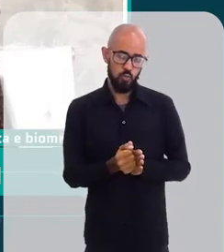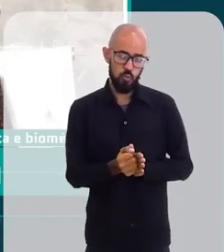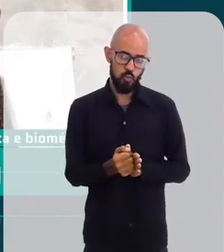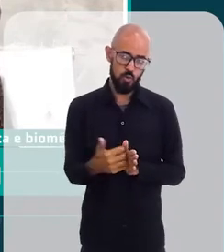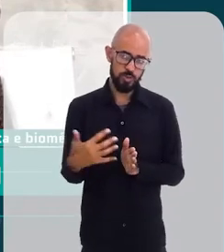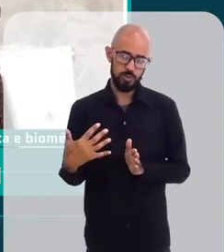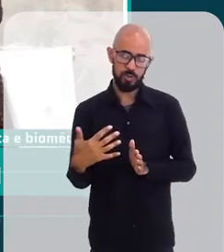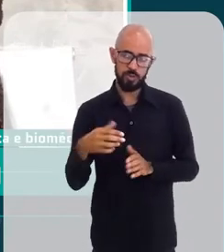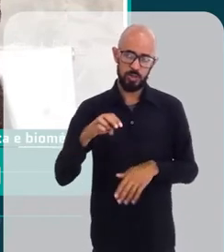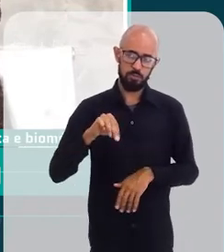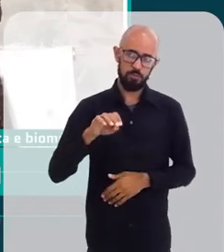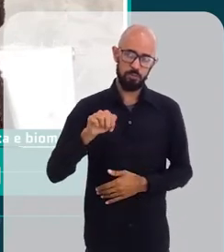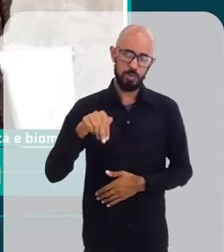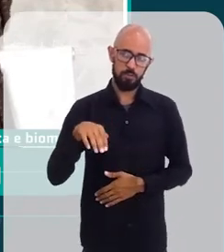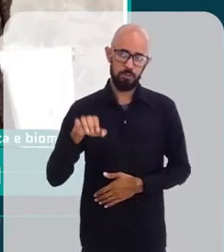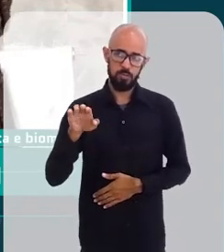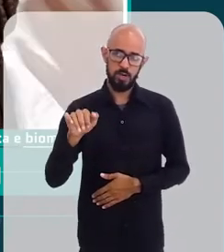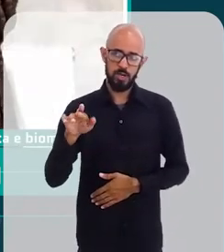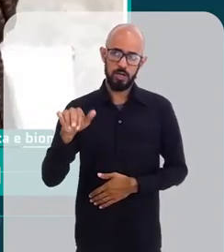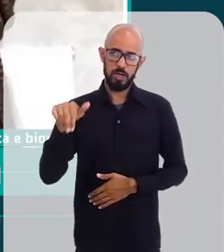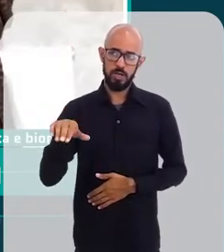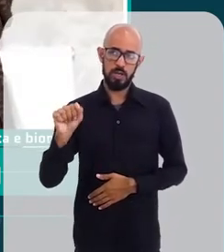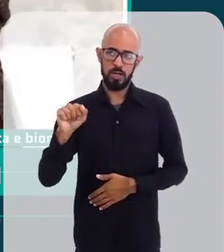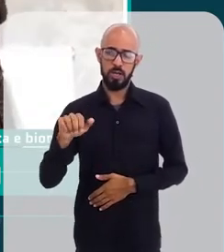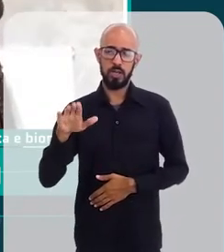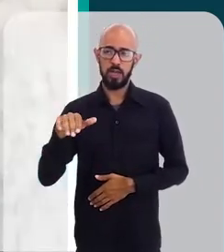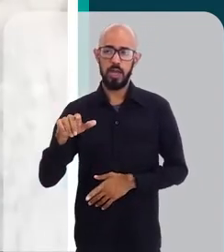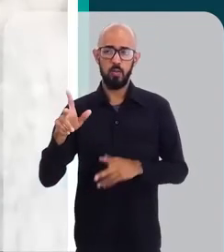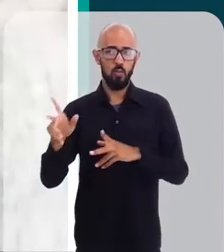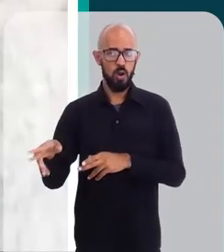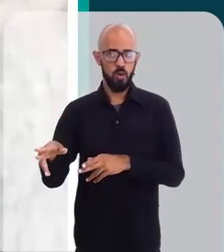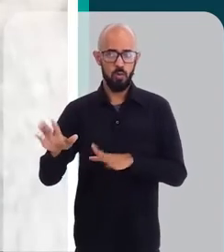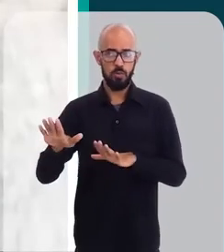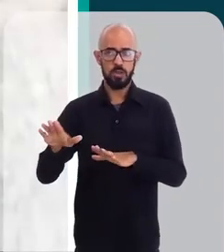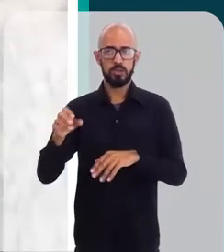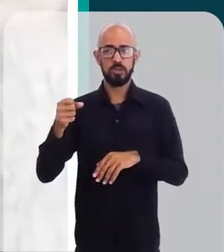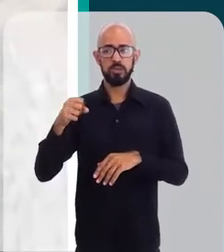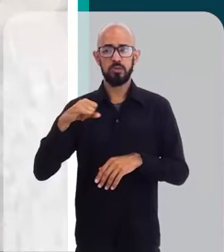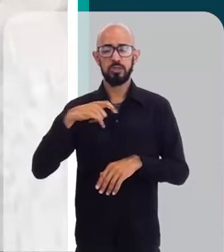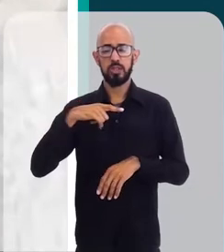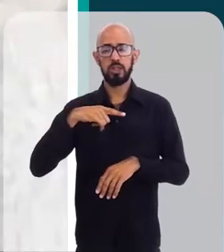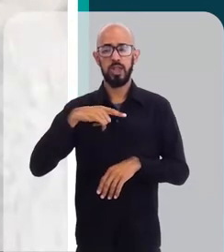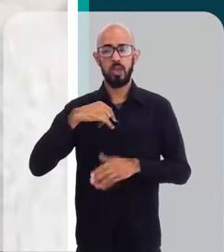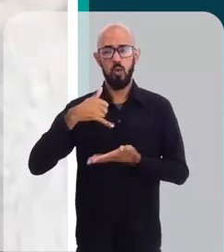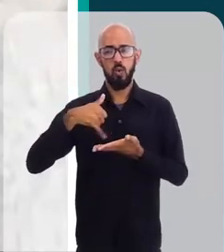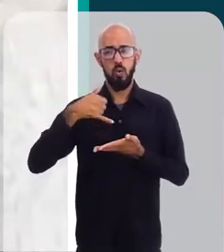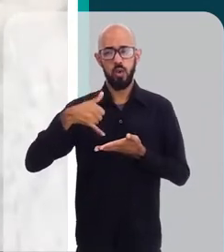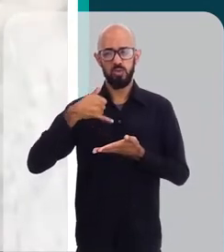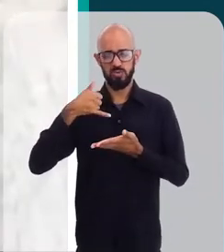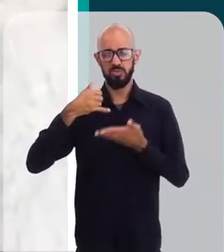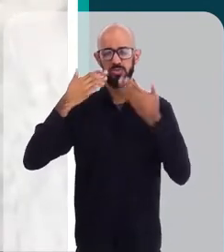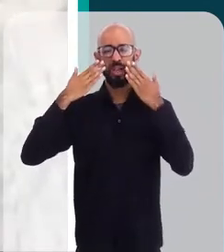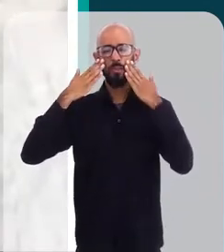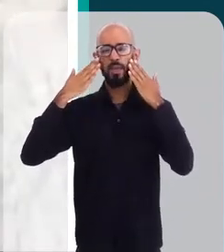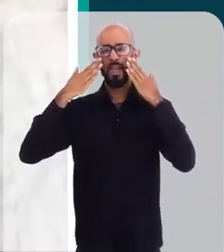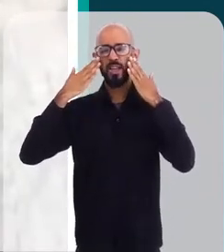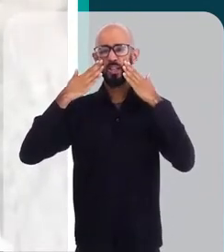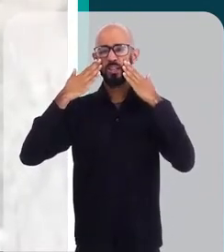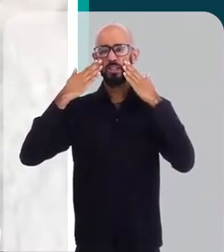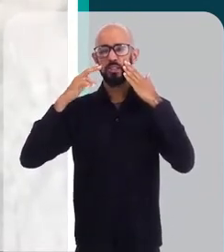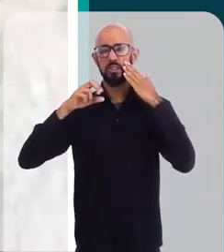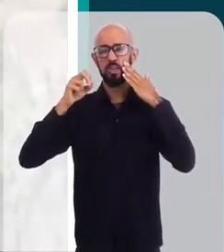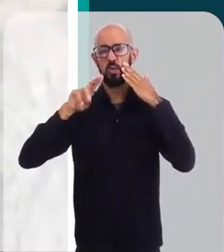da minha banda é a mesma, mas gente faz maior produção. Quando eu tenho essa pele oleosa, eu acabo